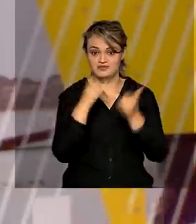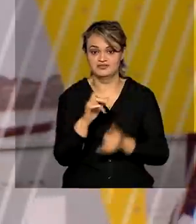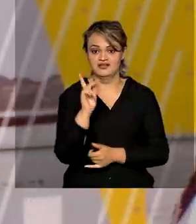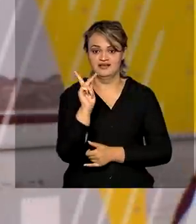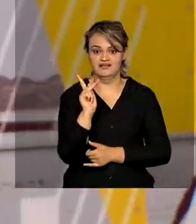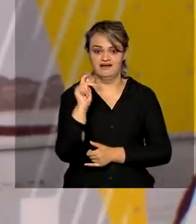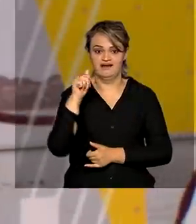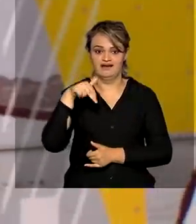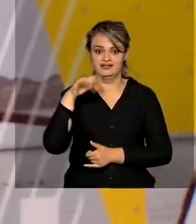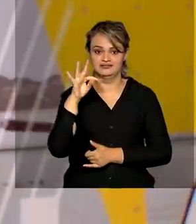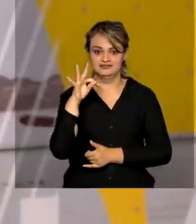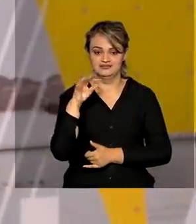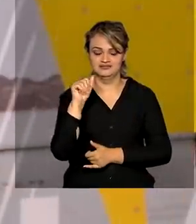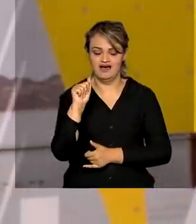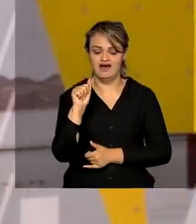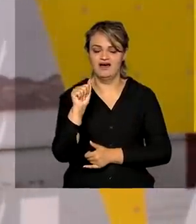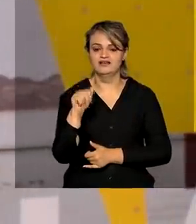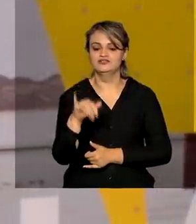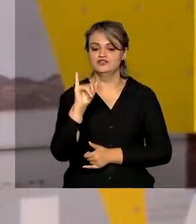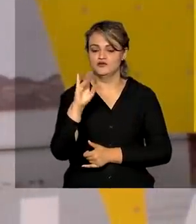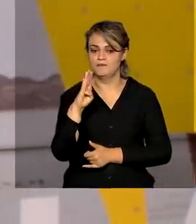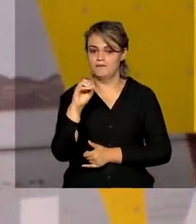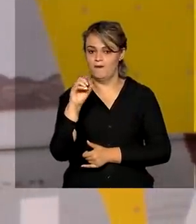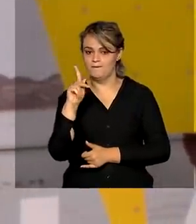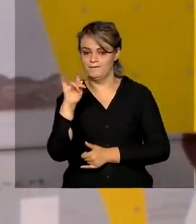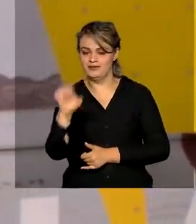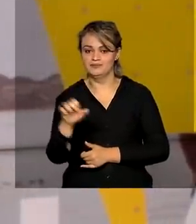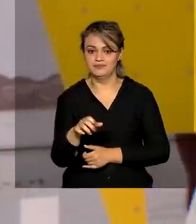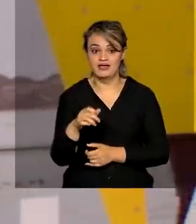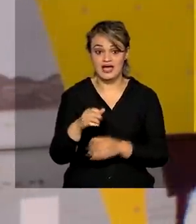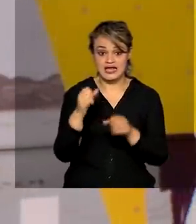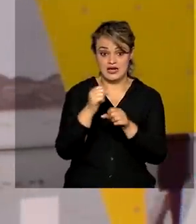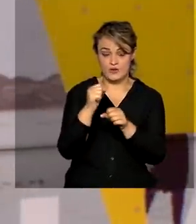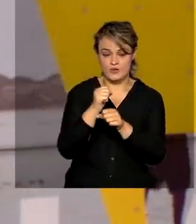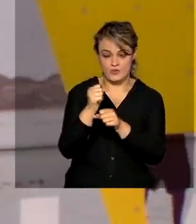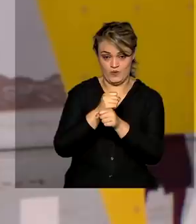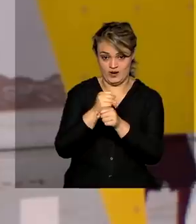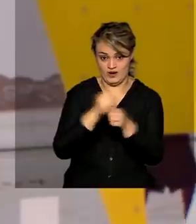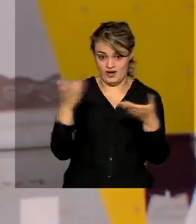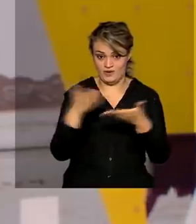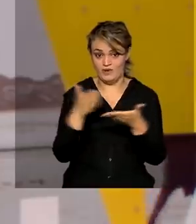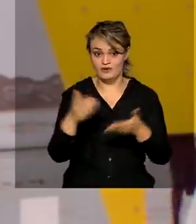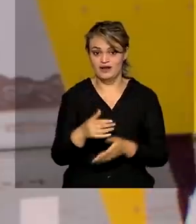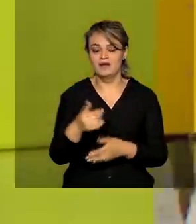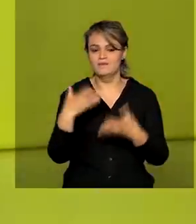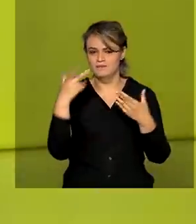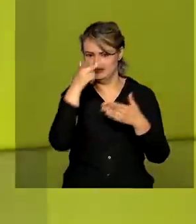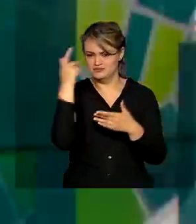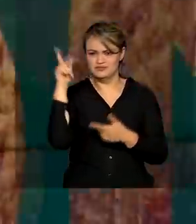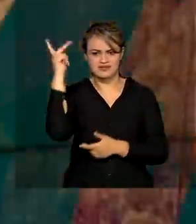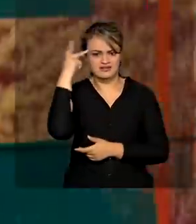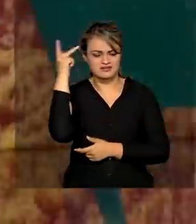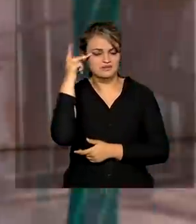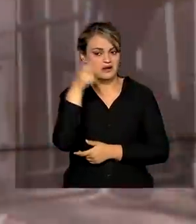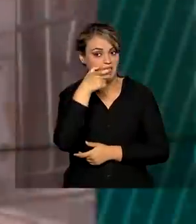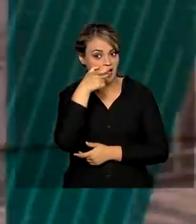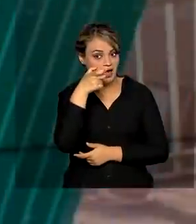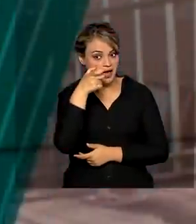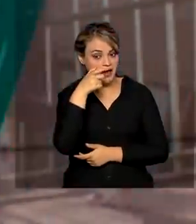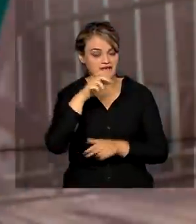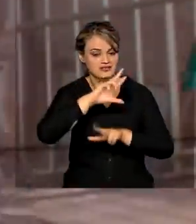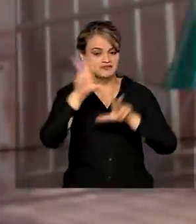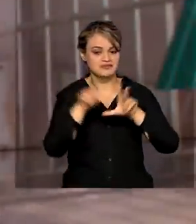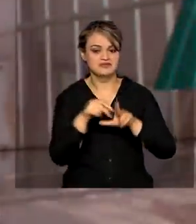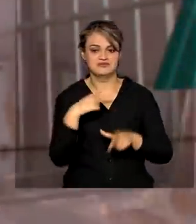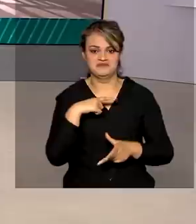Cantaribop Média. Em 2021, mais de 7 milhões e 200 mil telespectadores da Grande São Paulo sintonizaram a TV